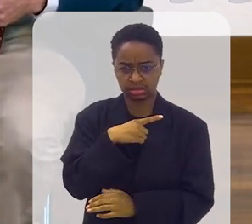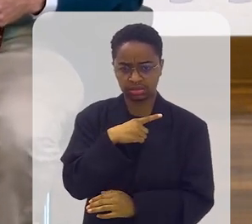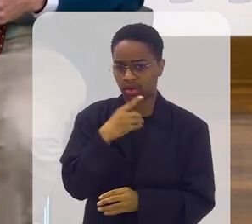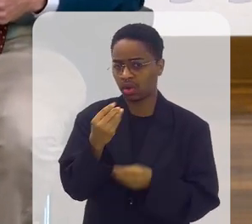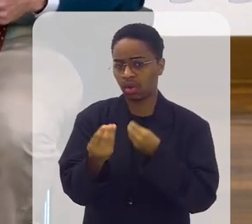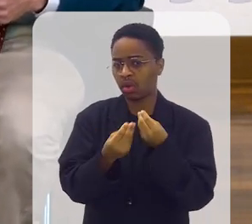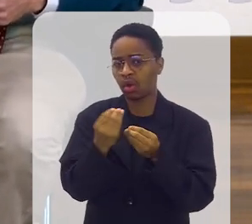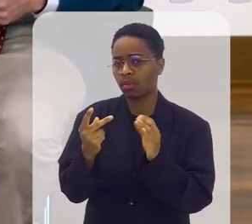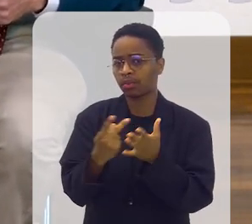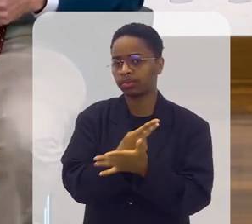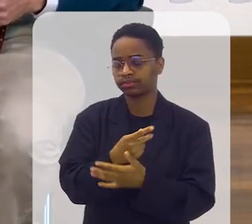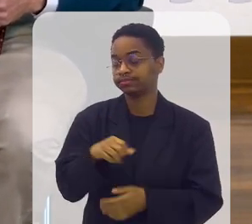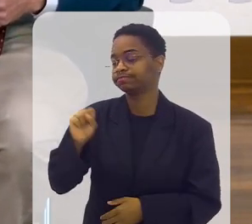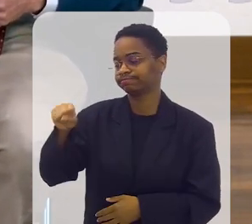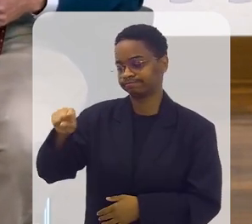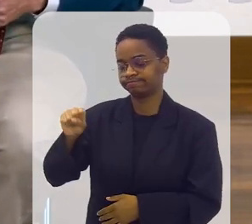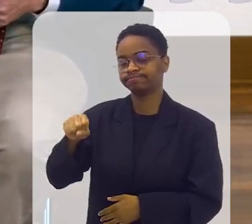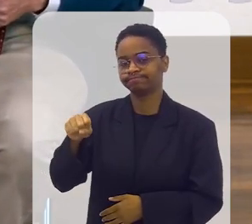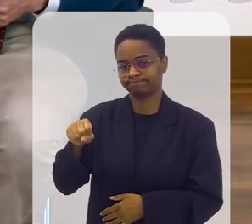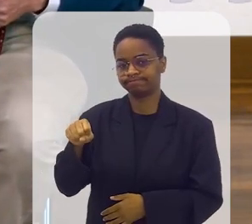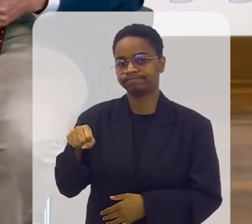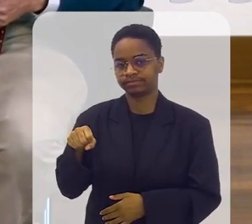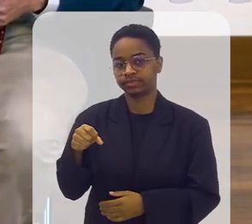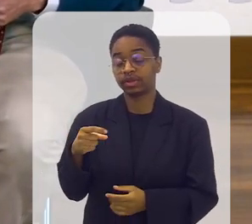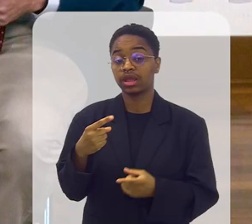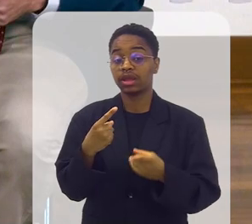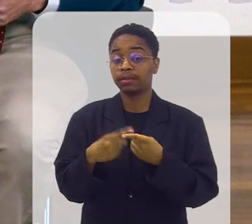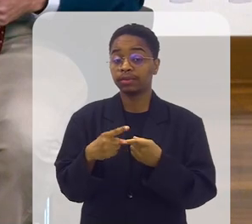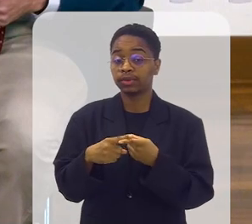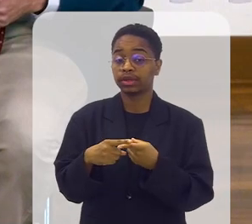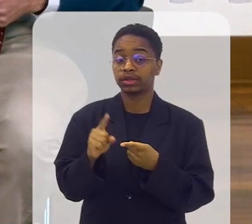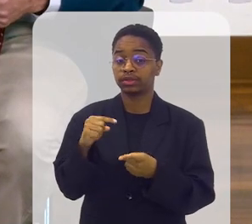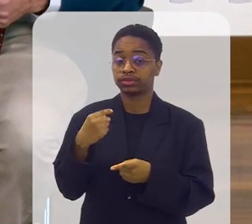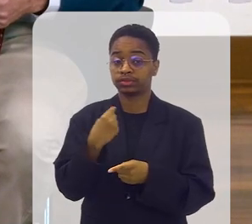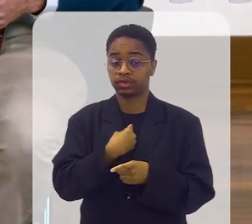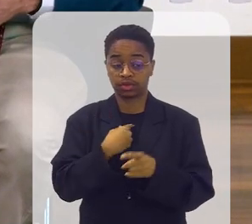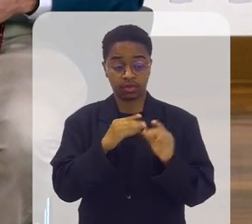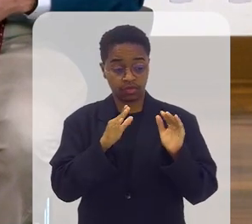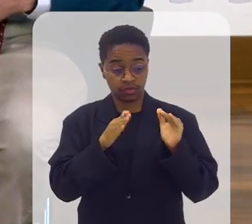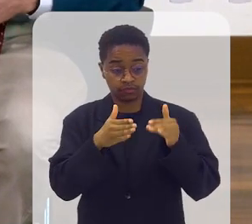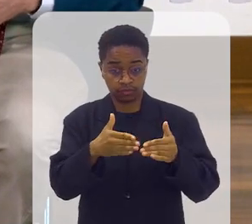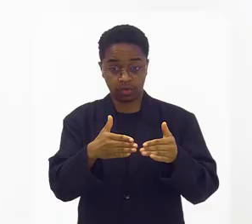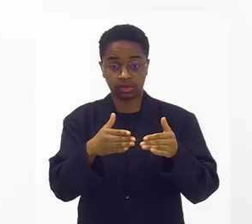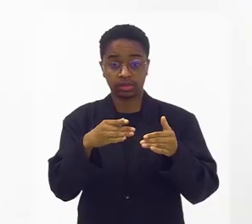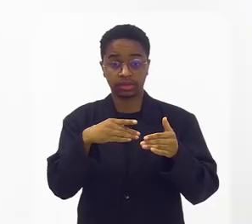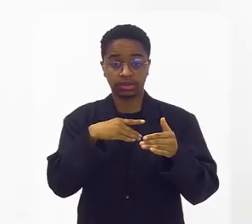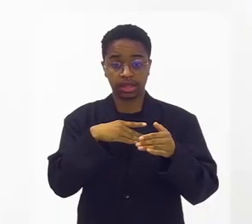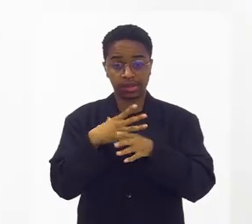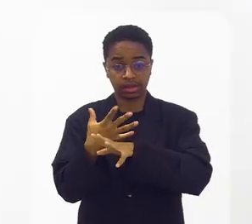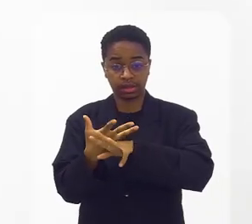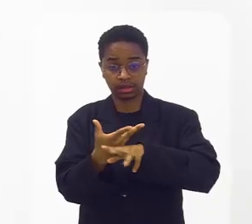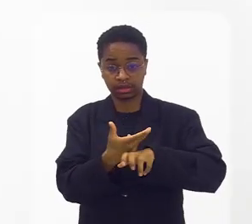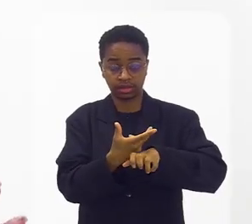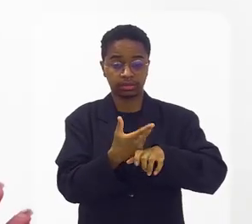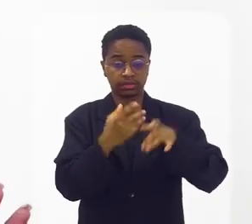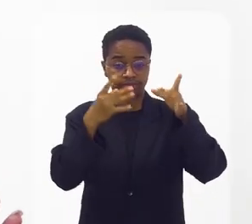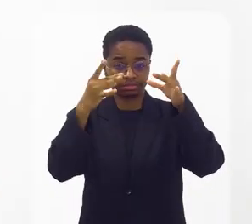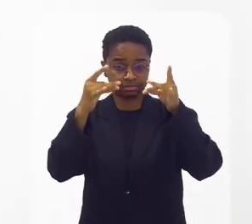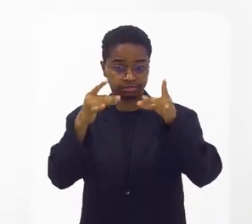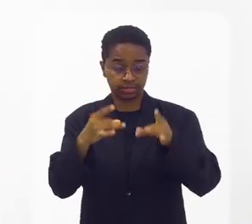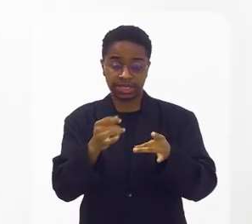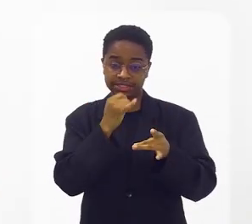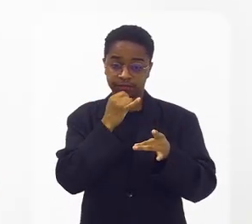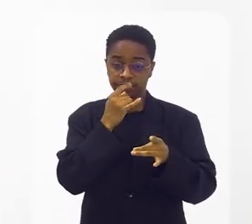de aprofundamento do preconceito? Sim. Quando a gente vai fazendo esses recortes, e que a gente entra num recorte